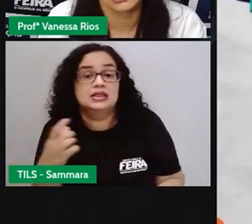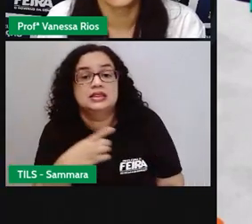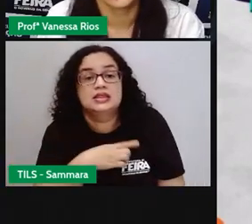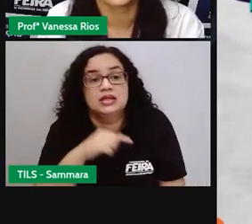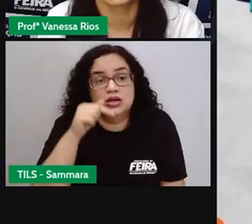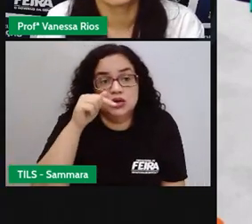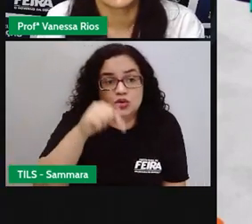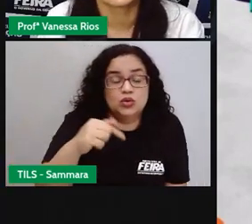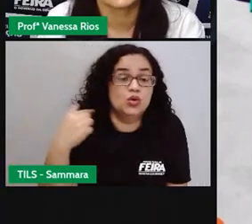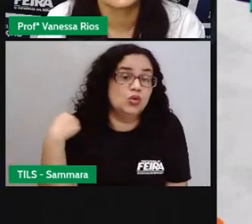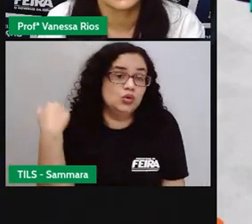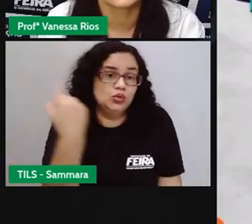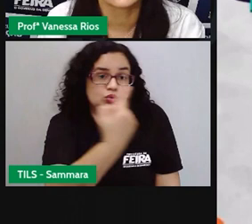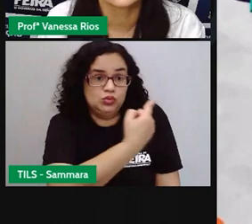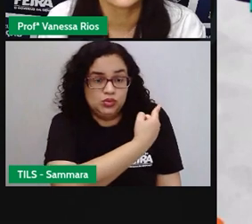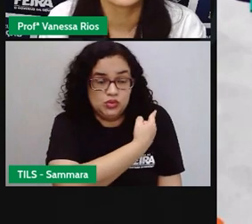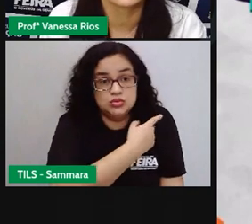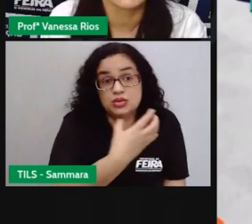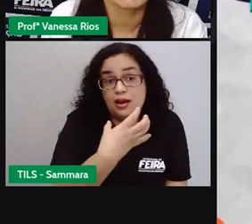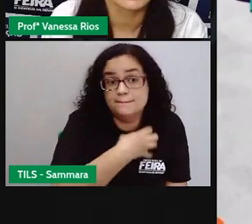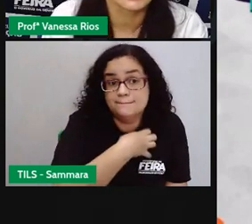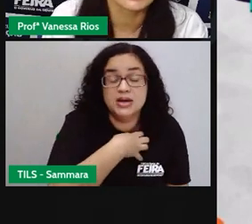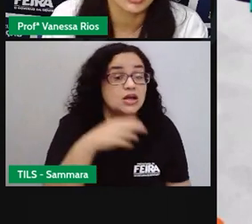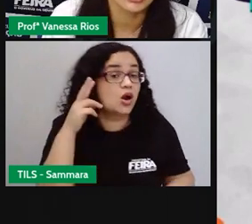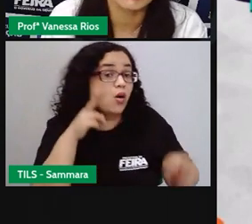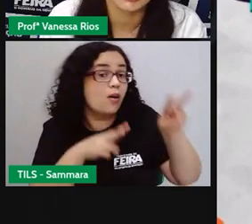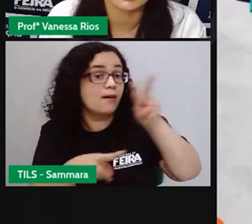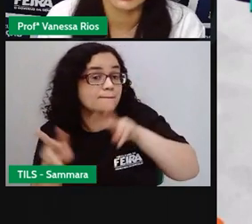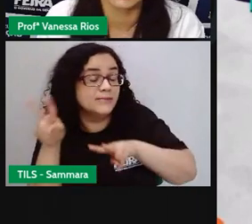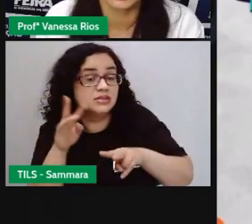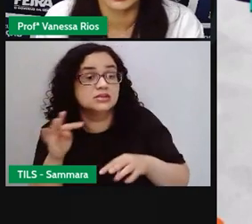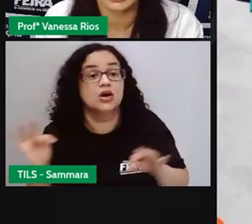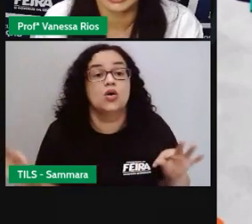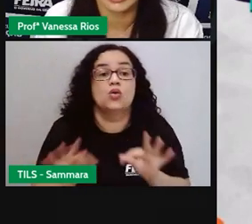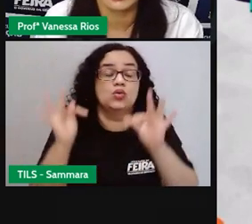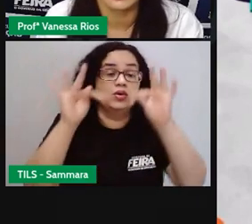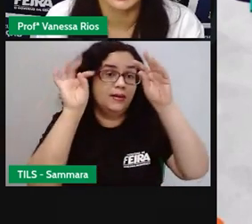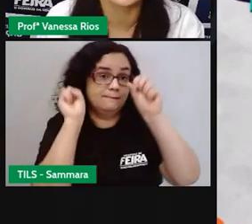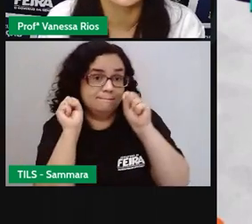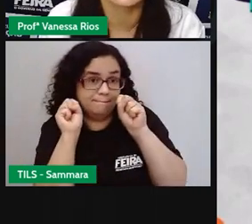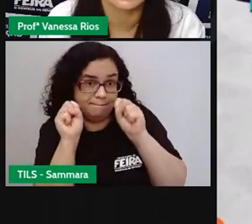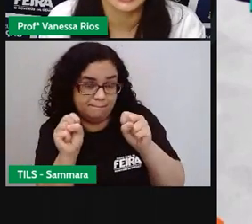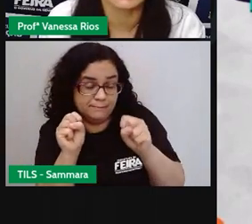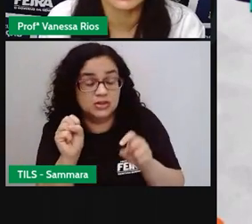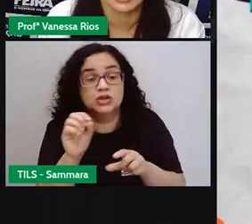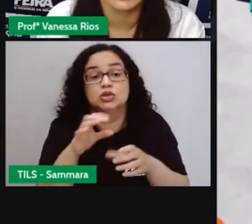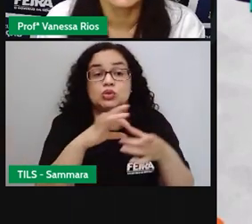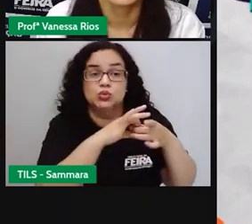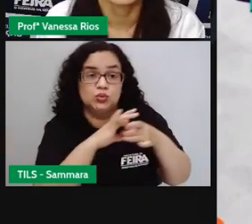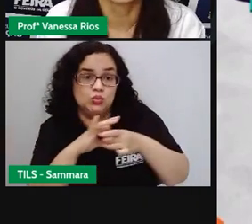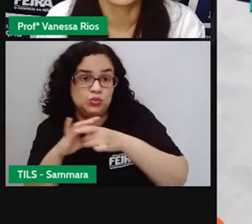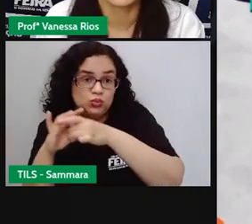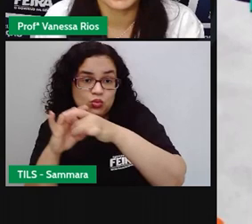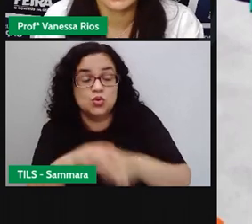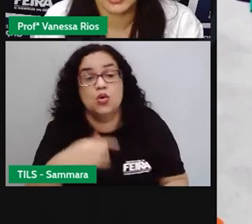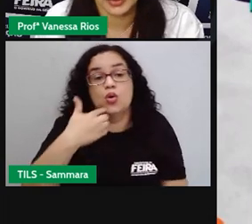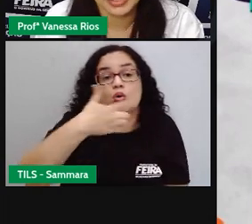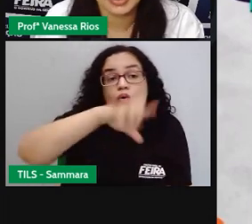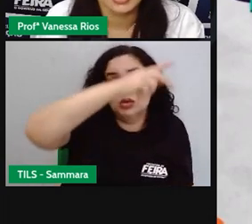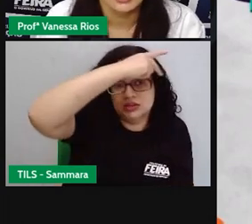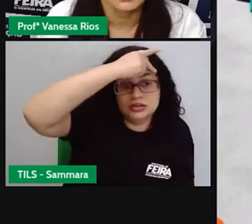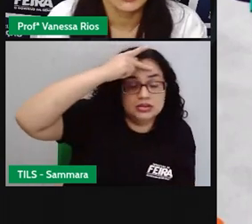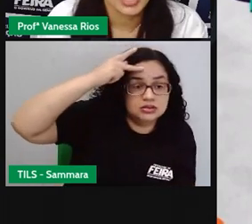referência aqui o nosso, Bahia, a gente já observaria essa organização do poder associados a outras